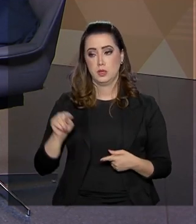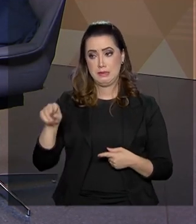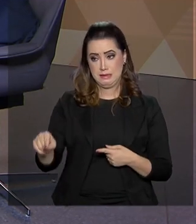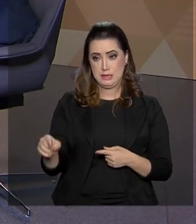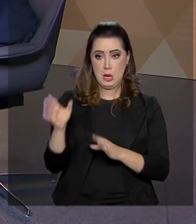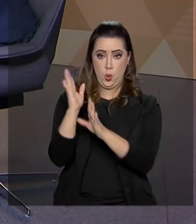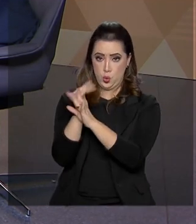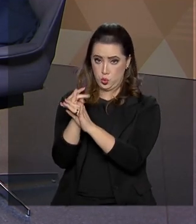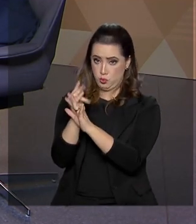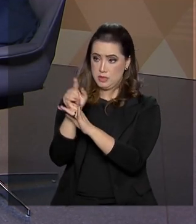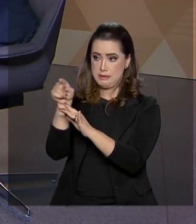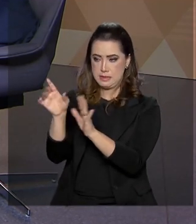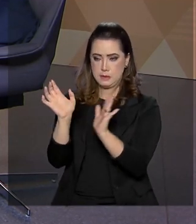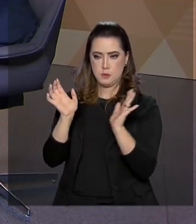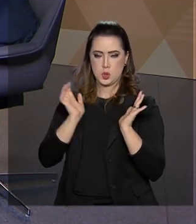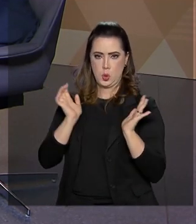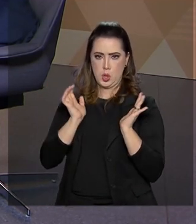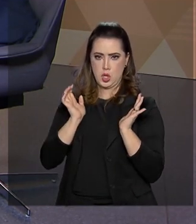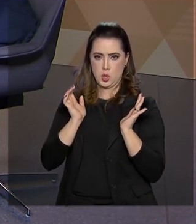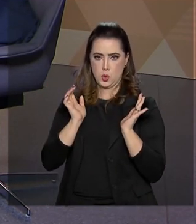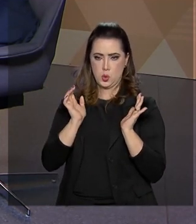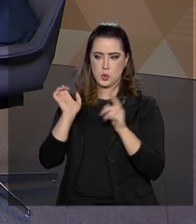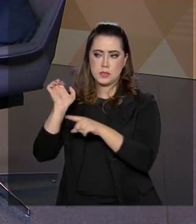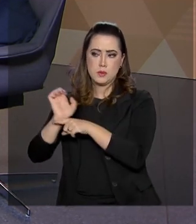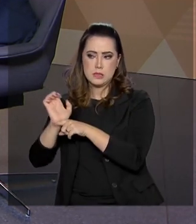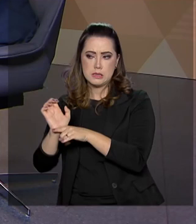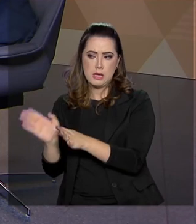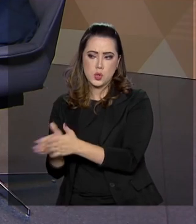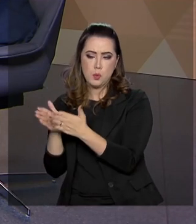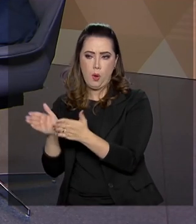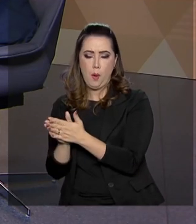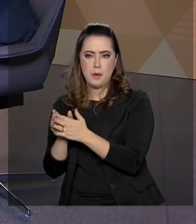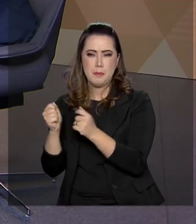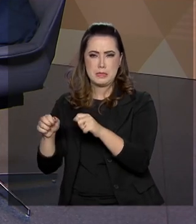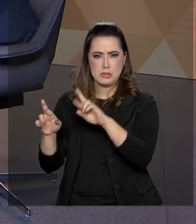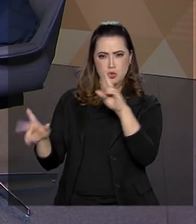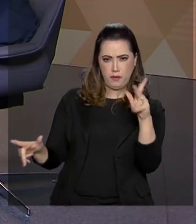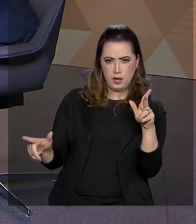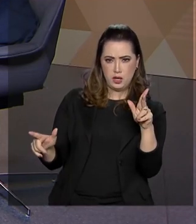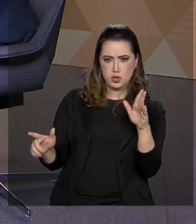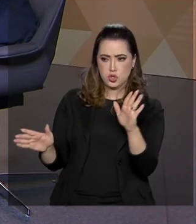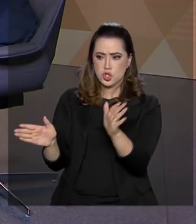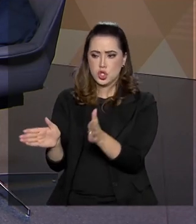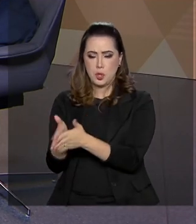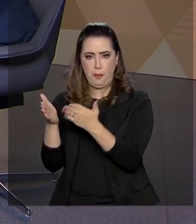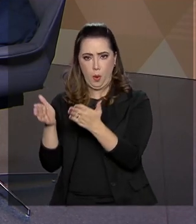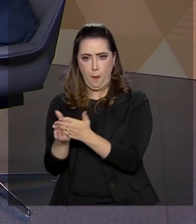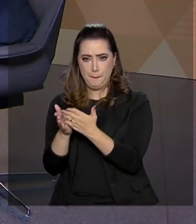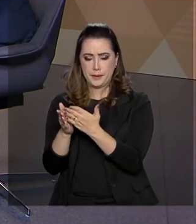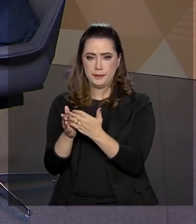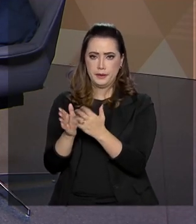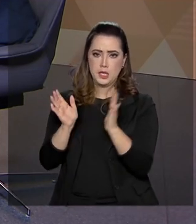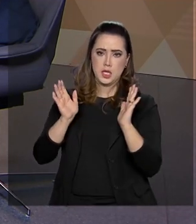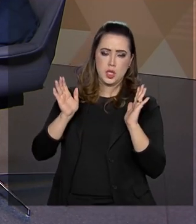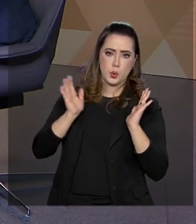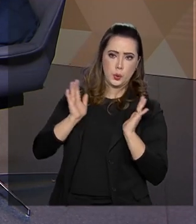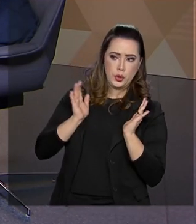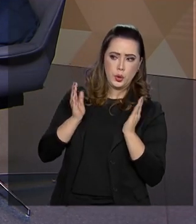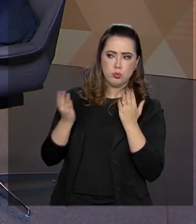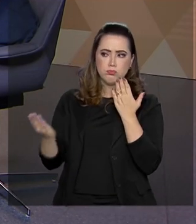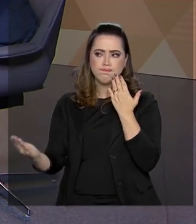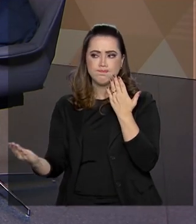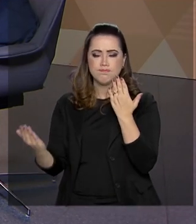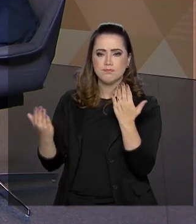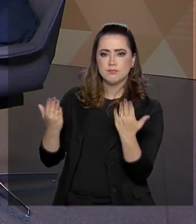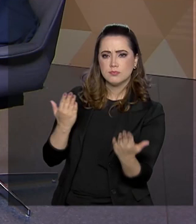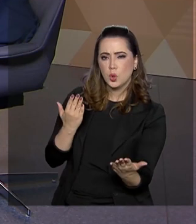ricos em estados pobres devem ter um tratamento diferenciado ou não? Municípios pobres em estados ricos, municípios